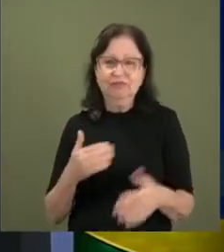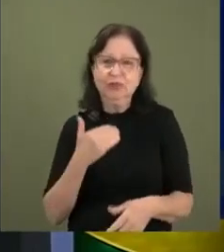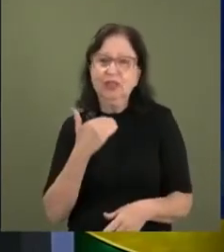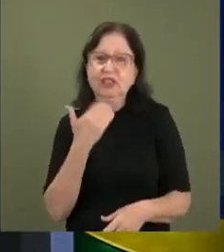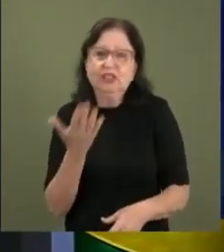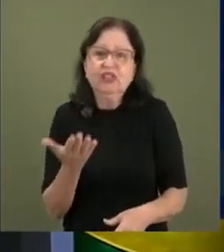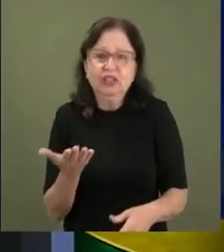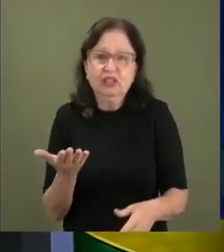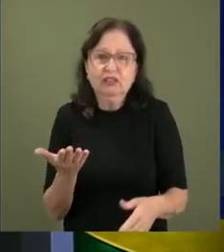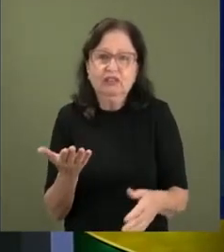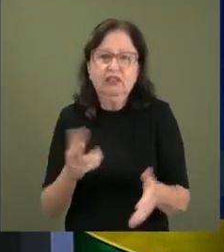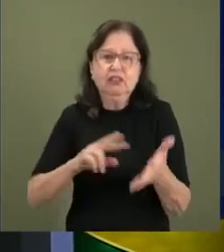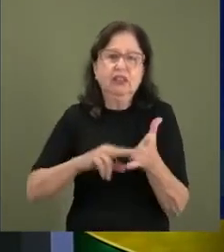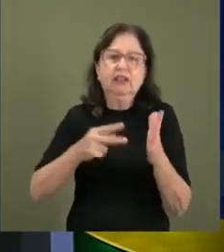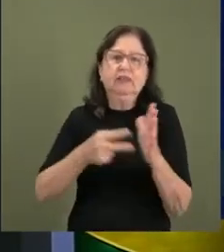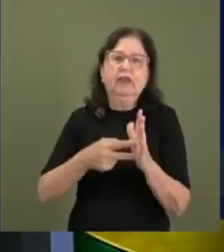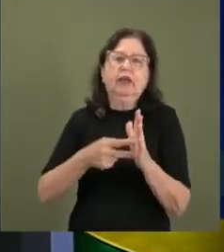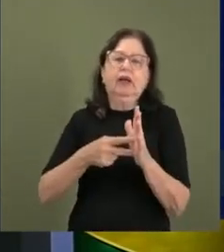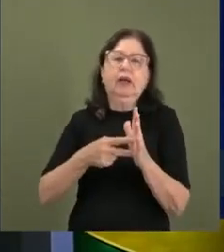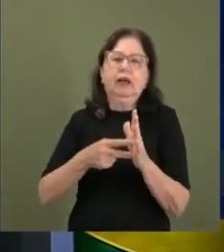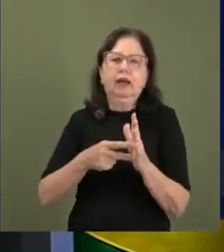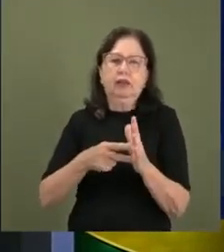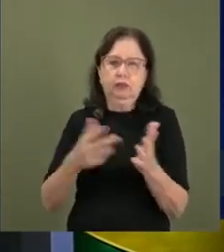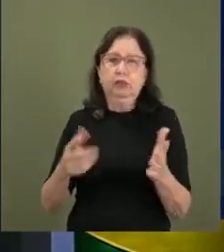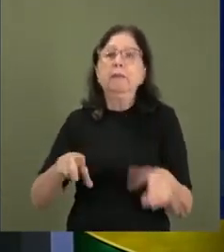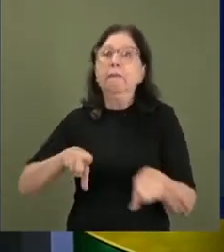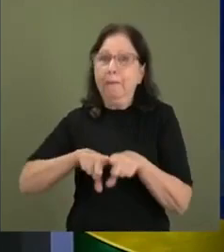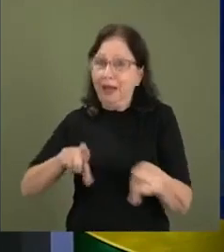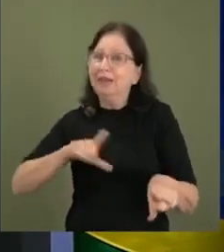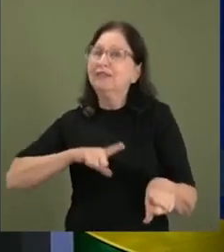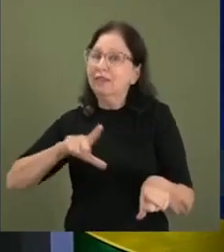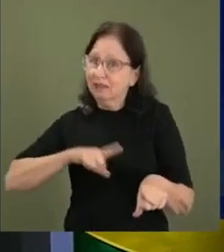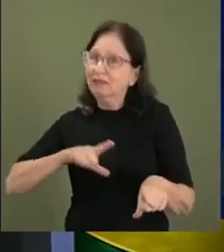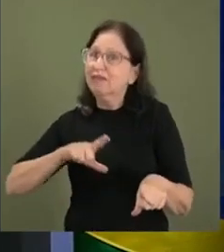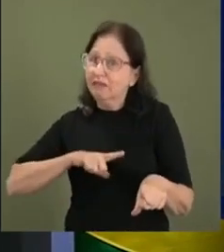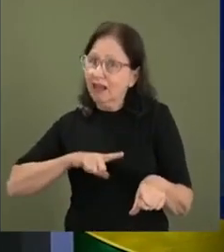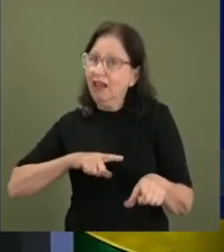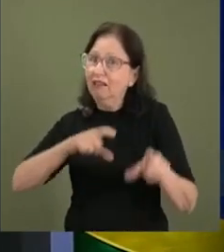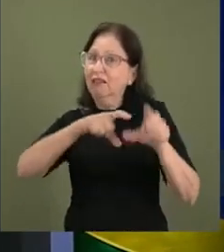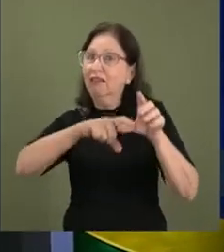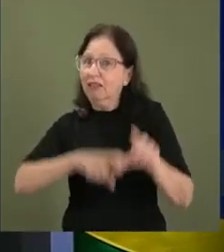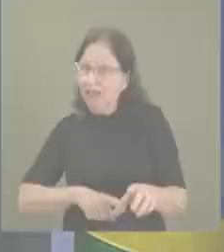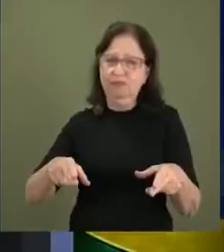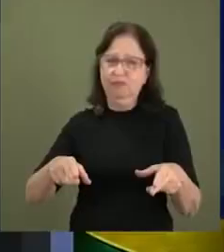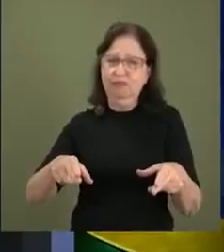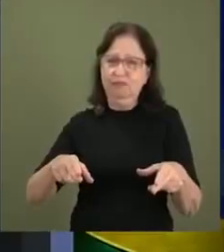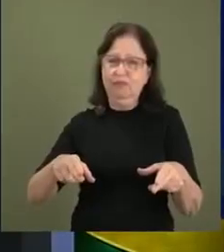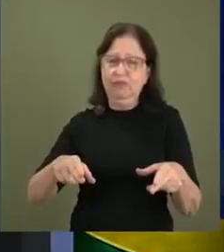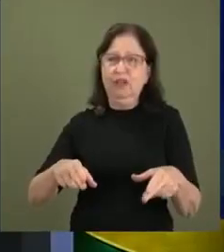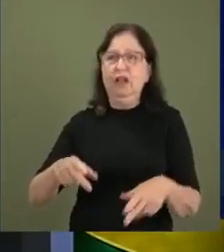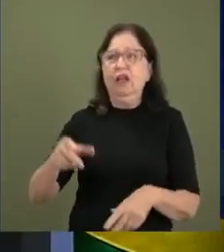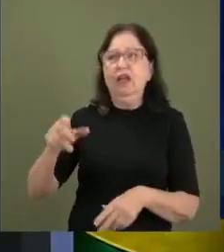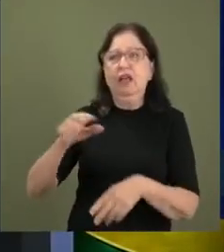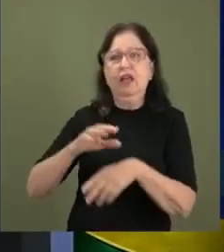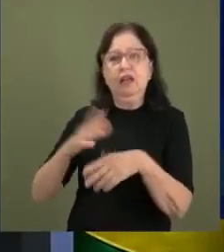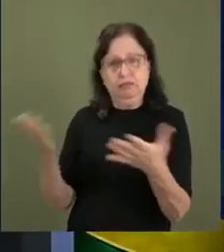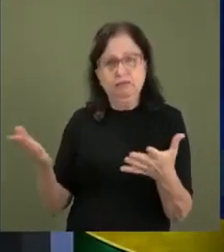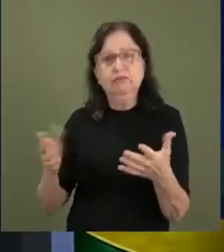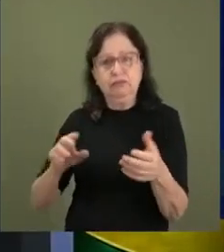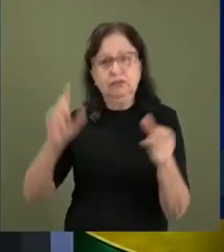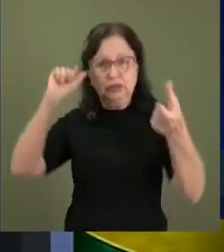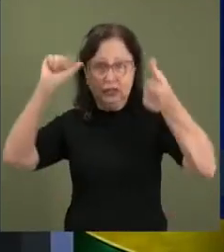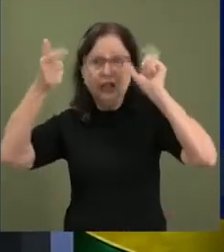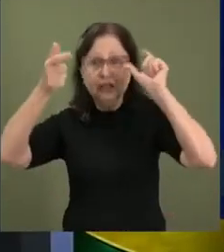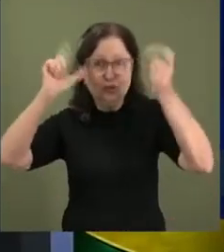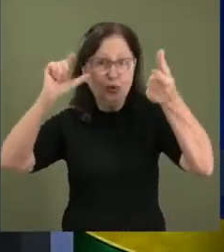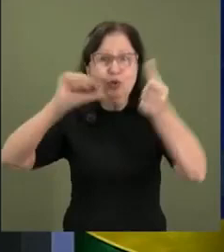ele tem uma mecânica que ele gera o mesmo tipo de dependência que um jogo de aposta. A gente tem hoje um